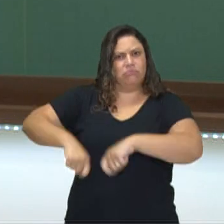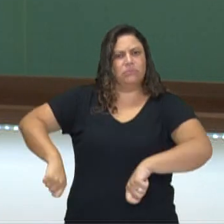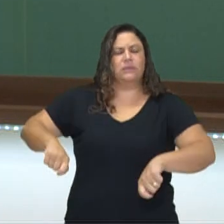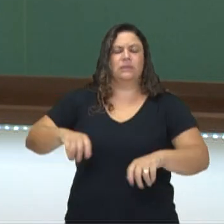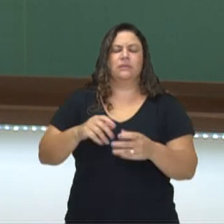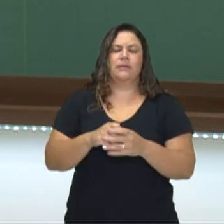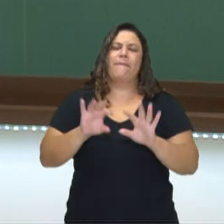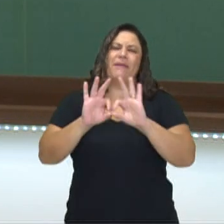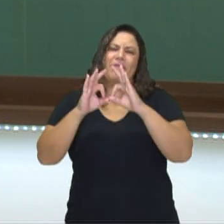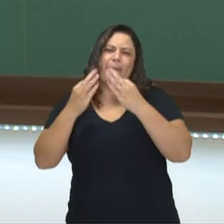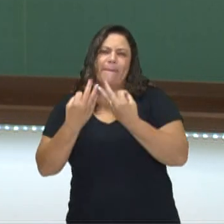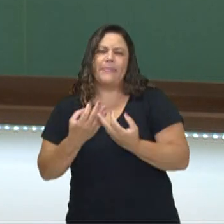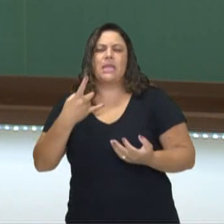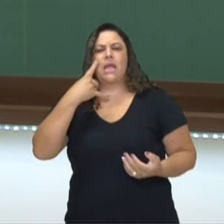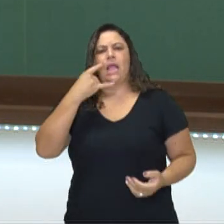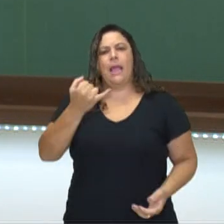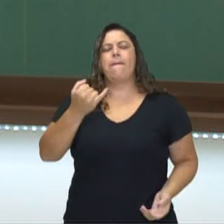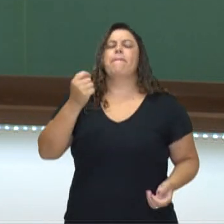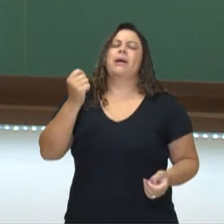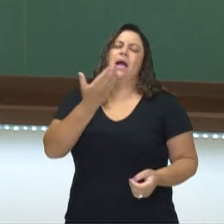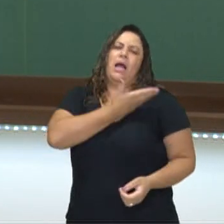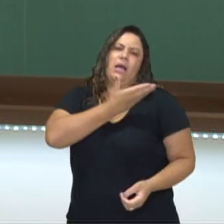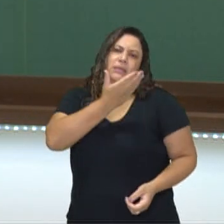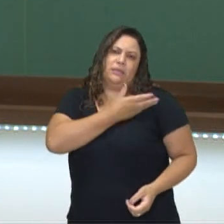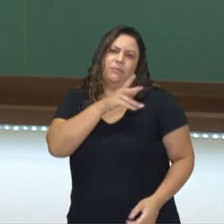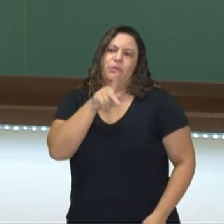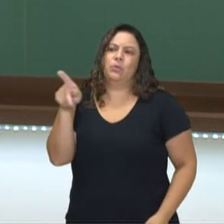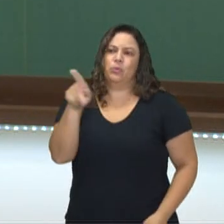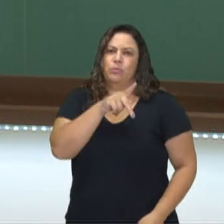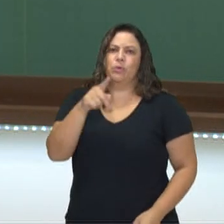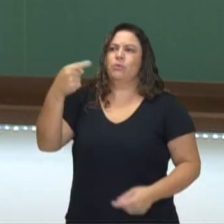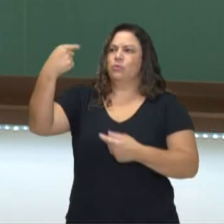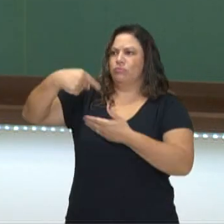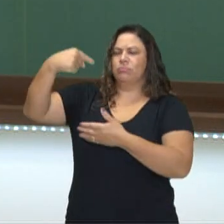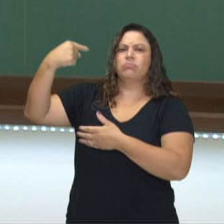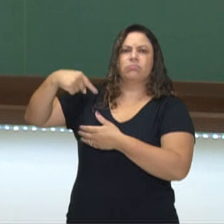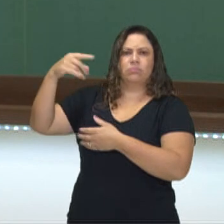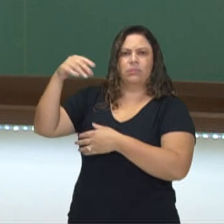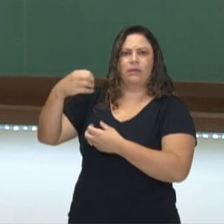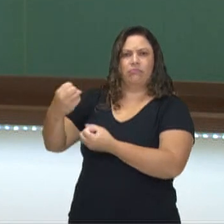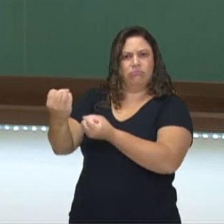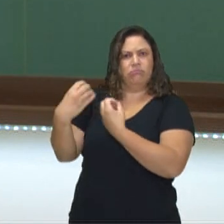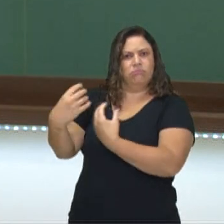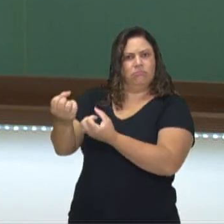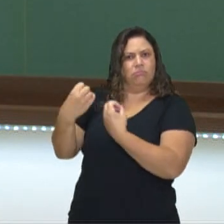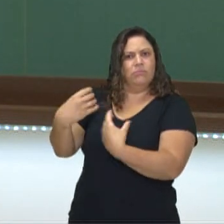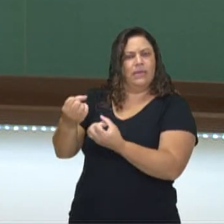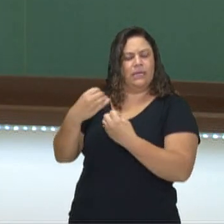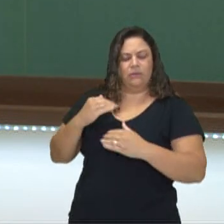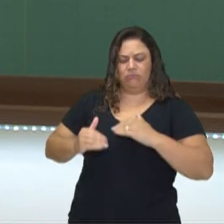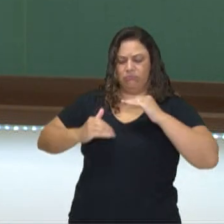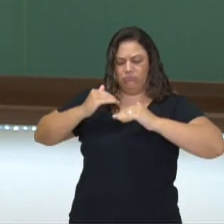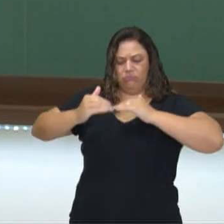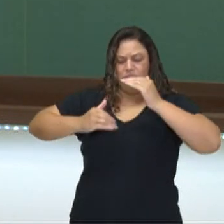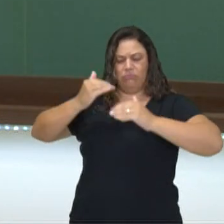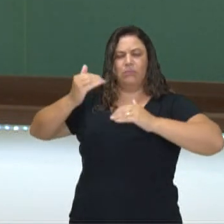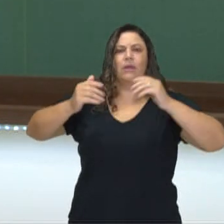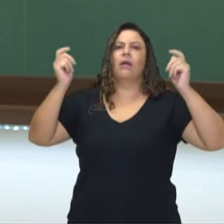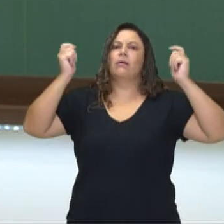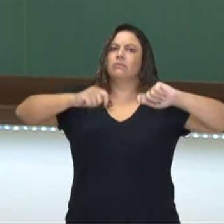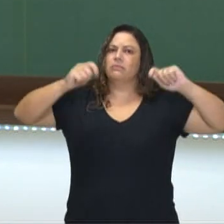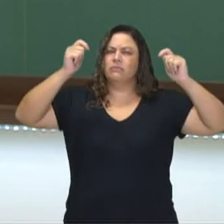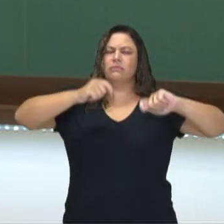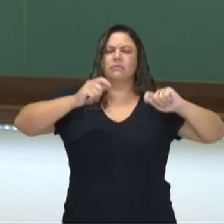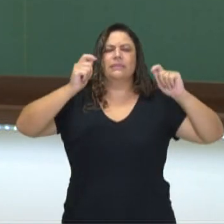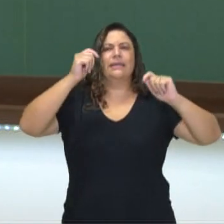pais, pelos meus amigos, pelos meus professores. E aí eu me desenvolvo enquanto sujeito autônomo capaz de